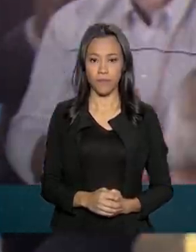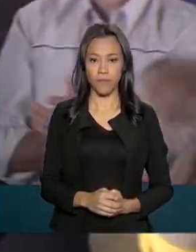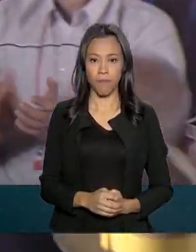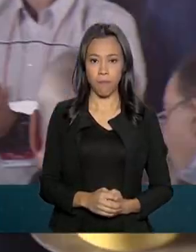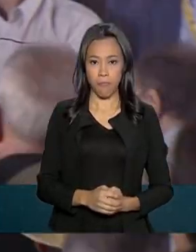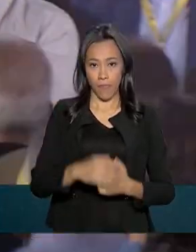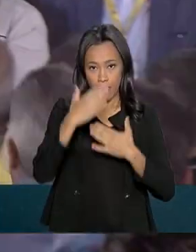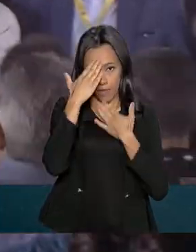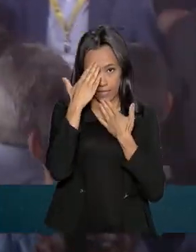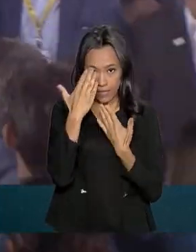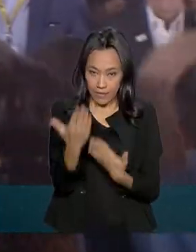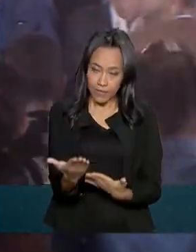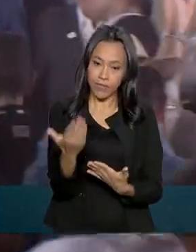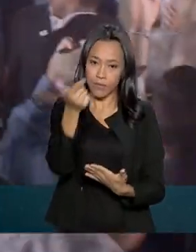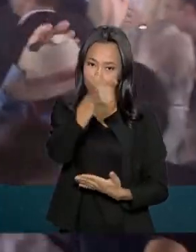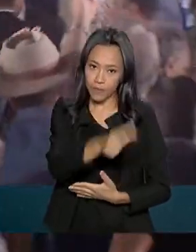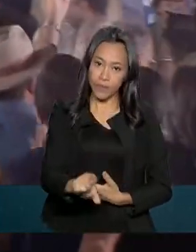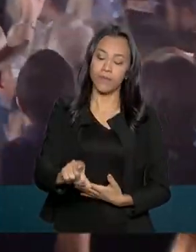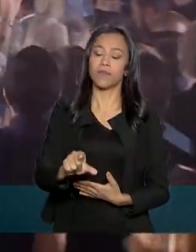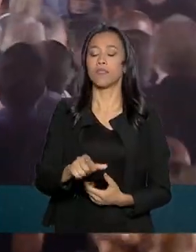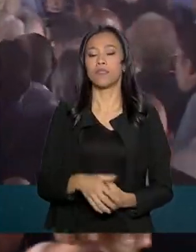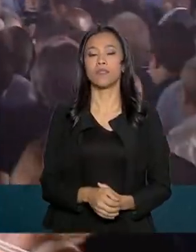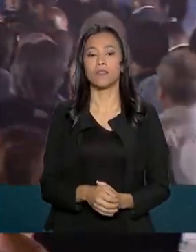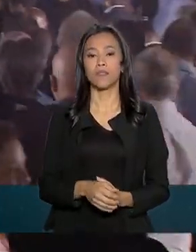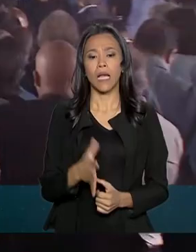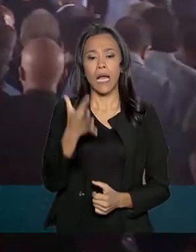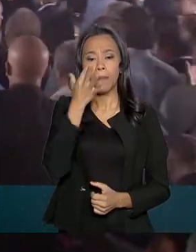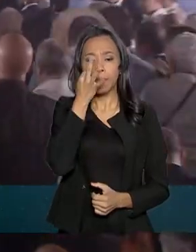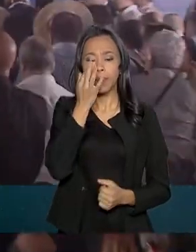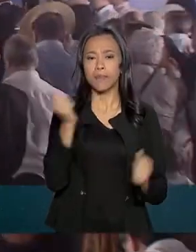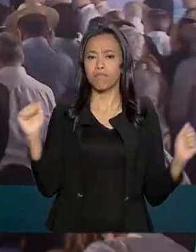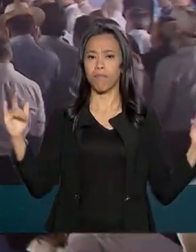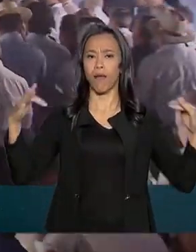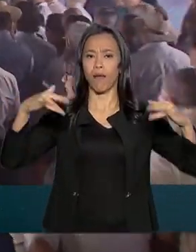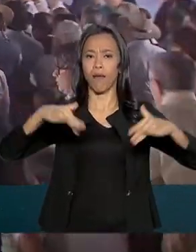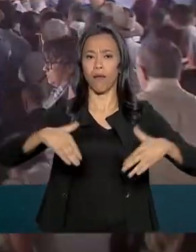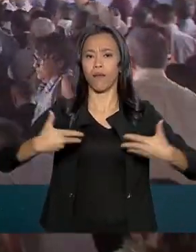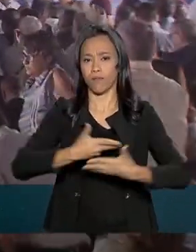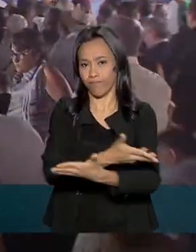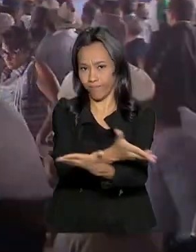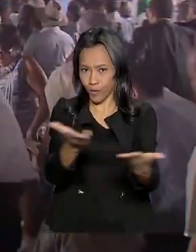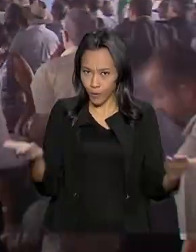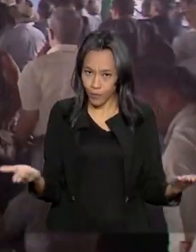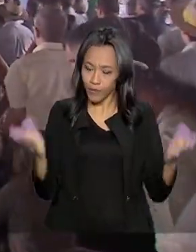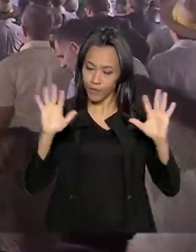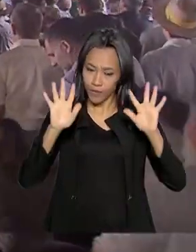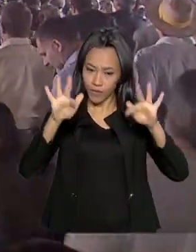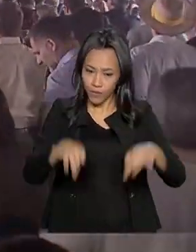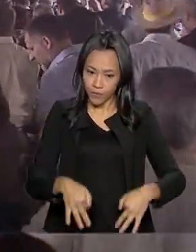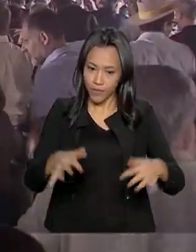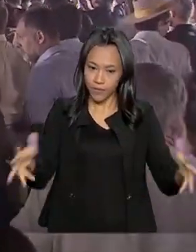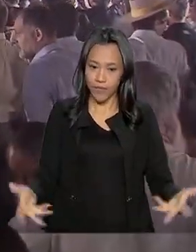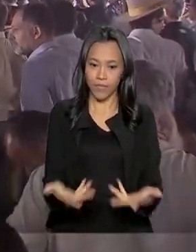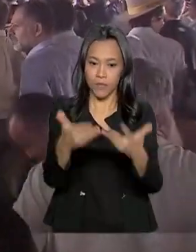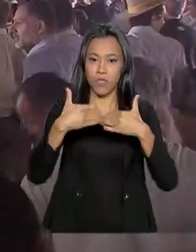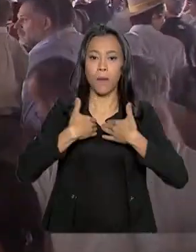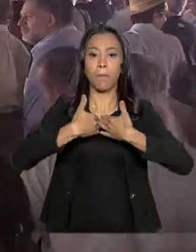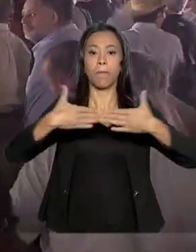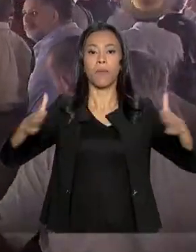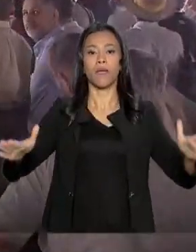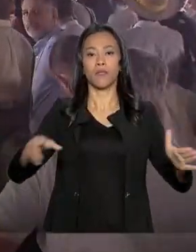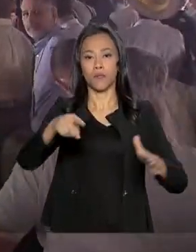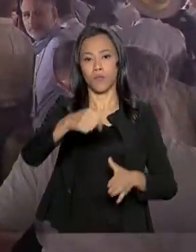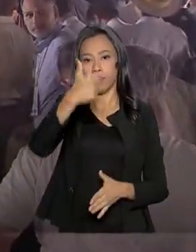Agradecemos, mais uma vez, a presença de todos e damos por encerrada a cerimônia de abertura